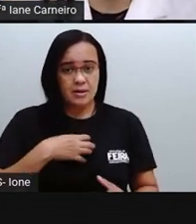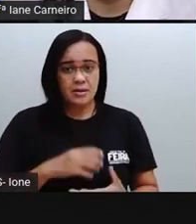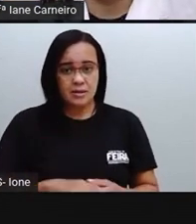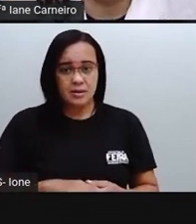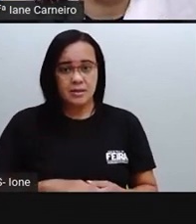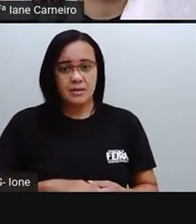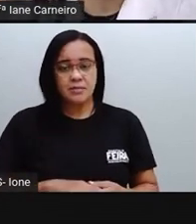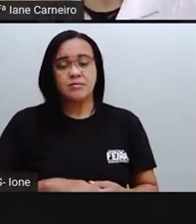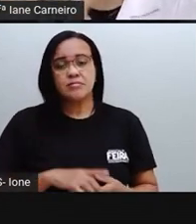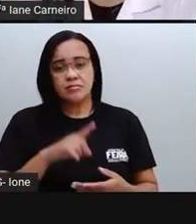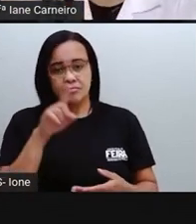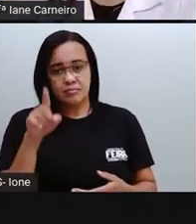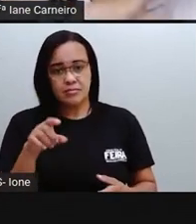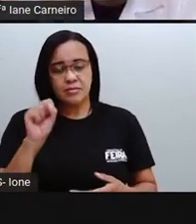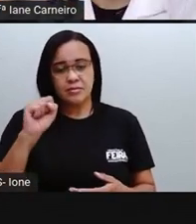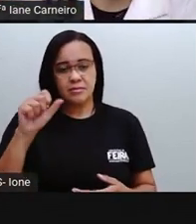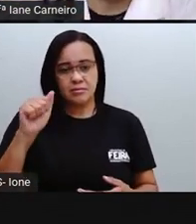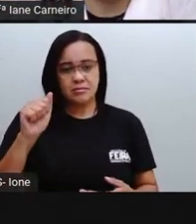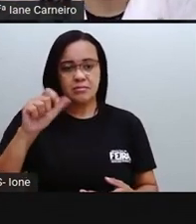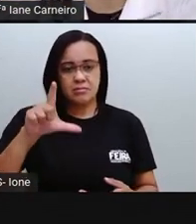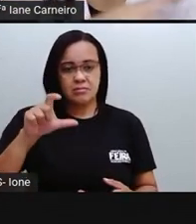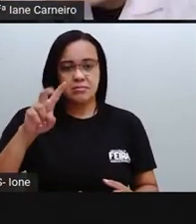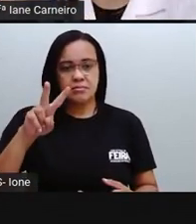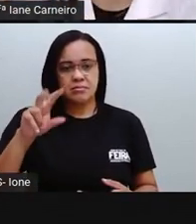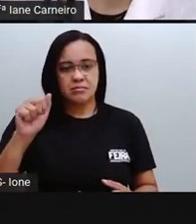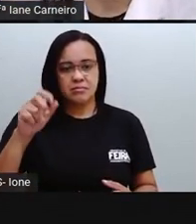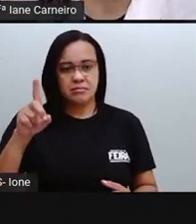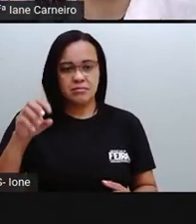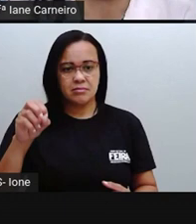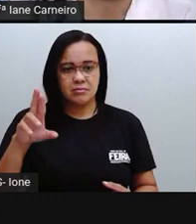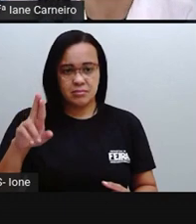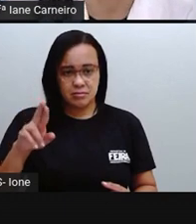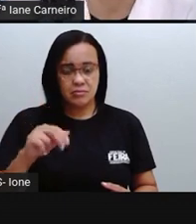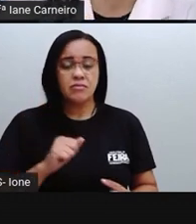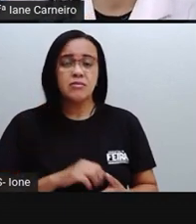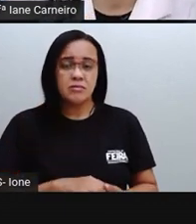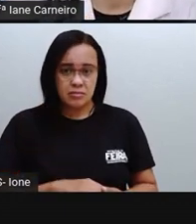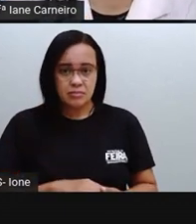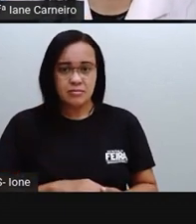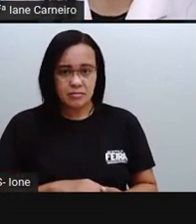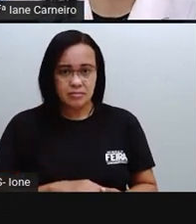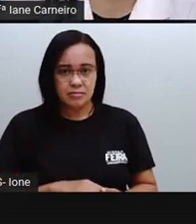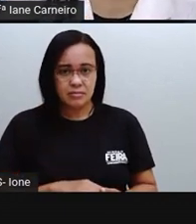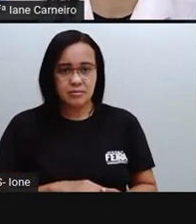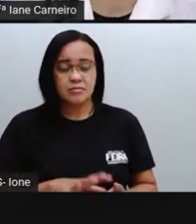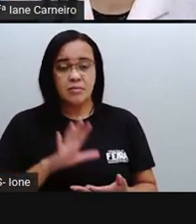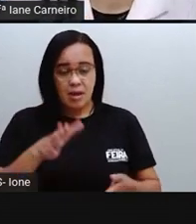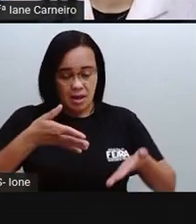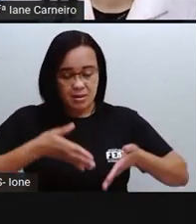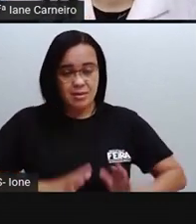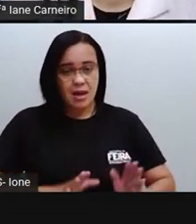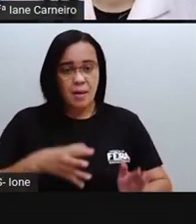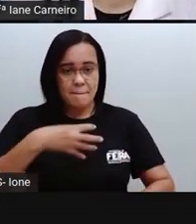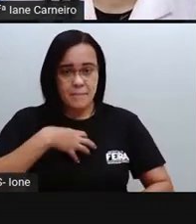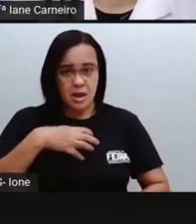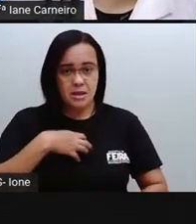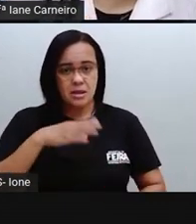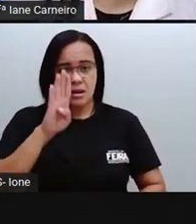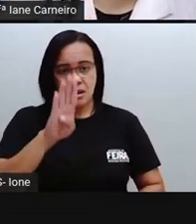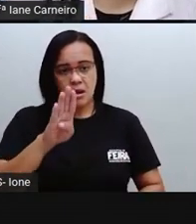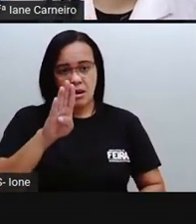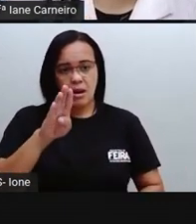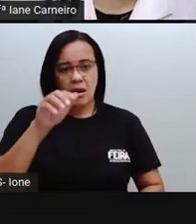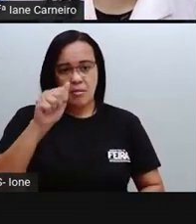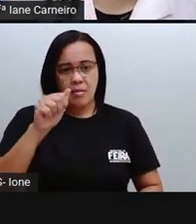Soteropolitano, né? Quem mora na Bahia, quem nasce na Bahia, na verdade, é Baiano. Quem